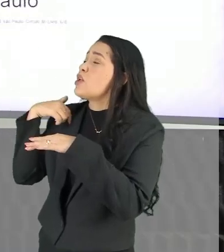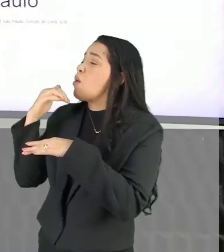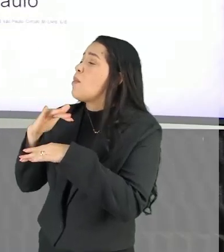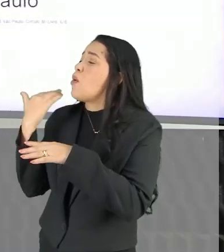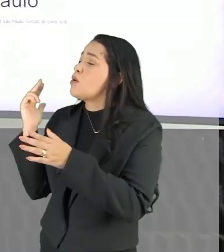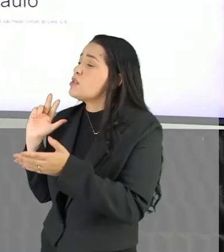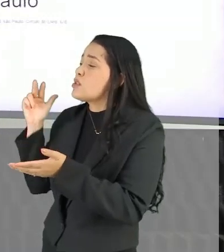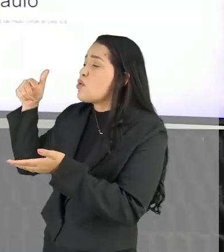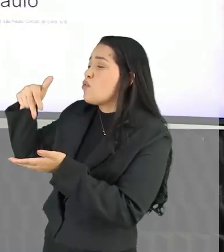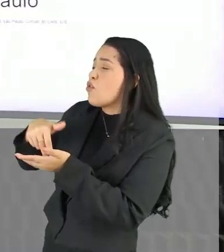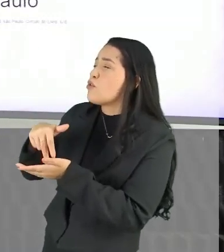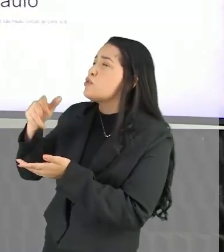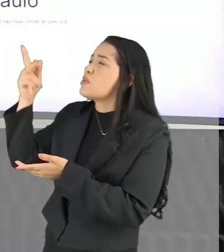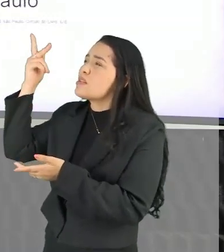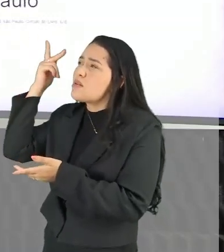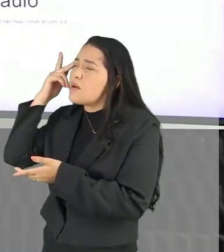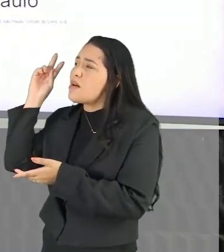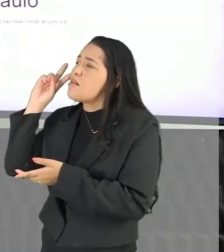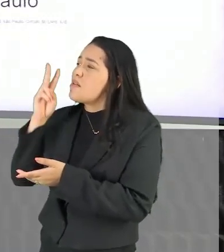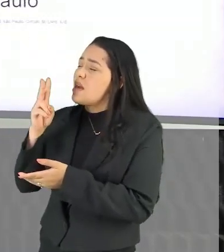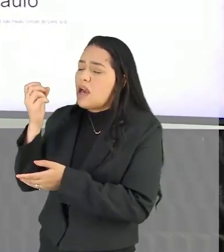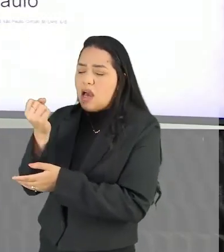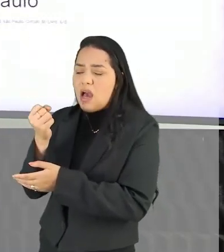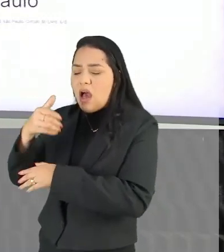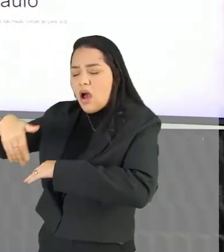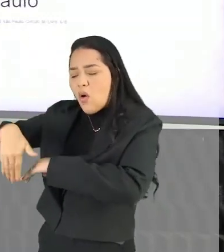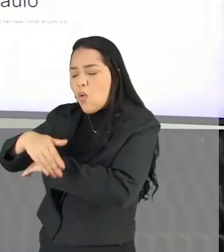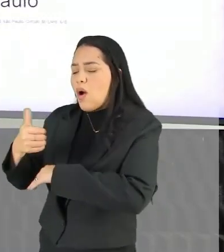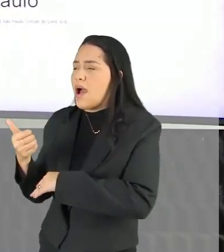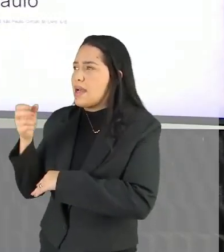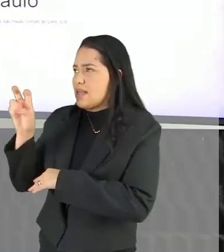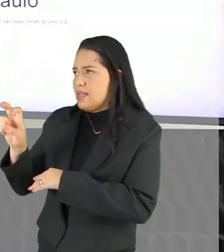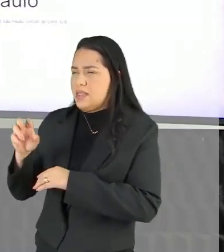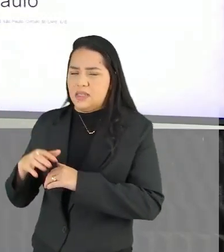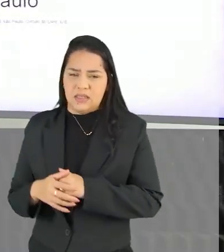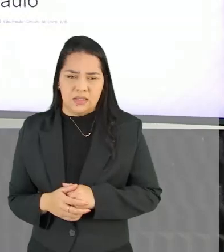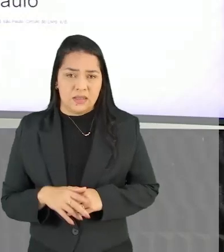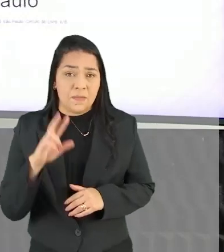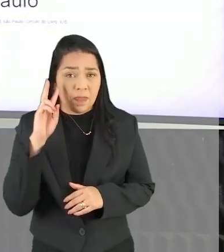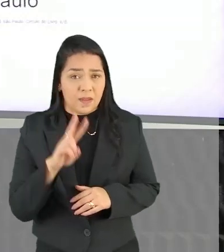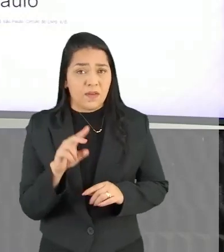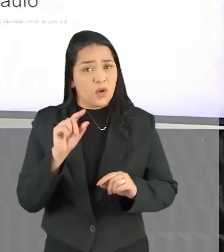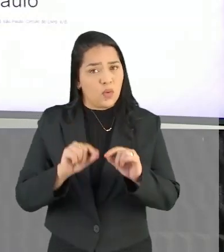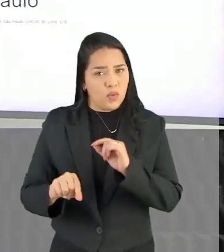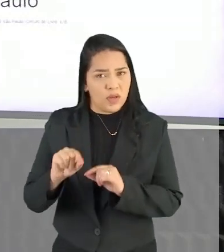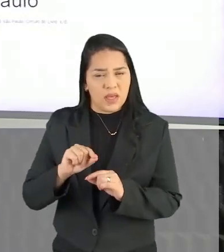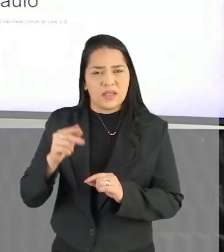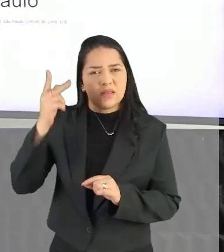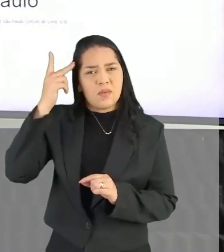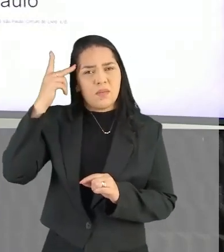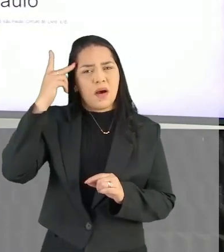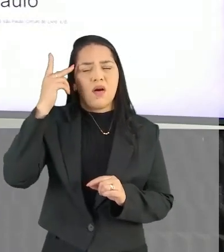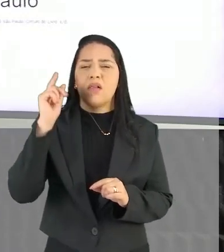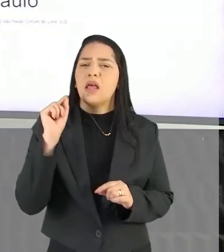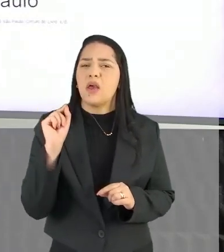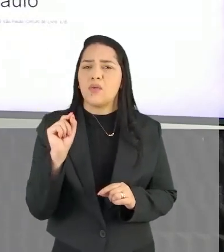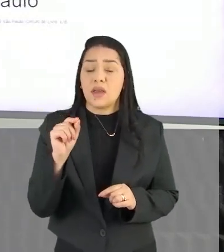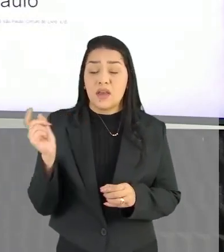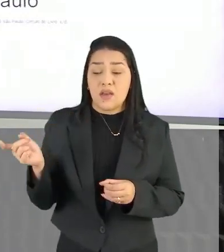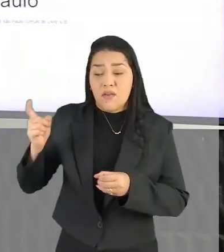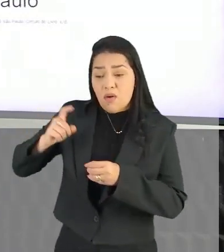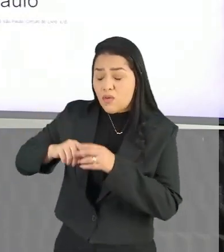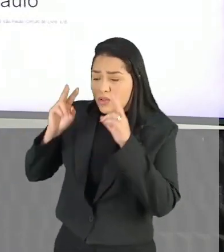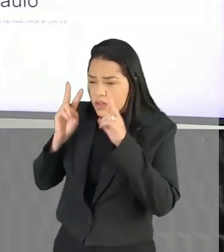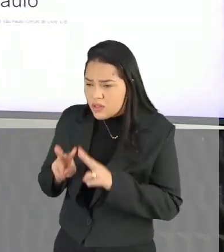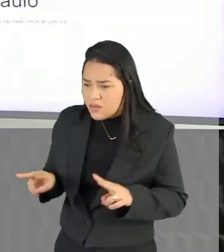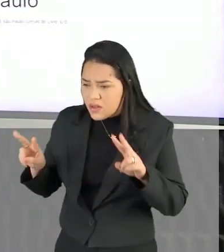volte para São Paulo, Sem que eu veja a Rua 15 E o progresso de São Paulo. Quando ele coloca o progresso de São Paulo, É o quê? Sem que ele volte